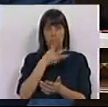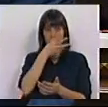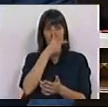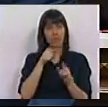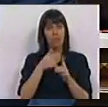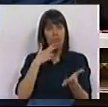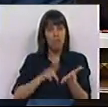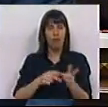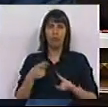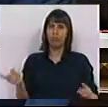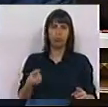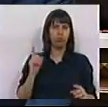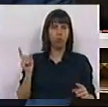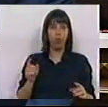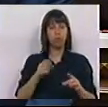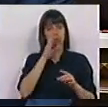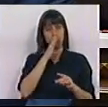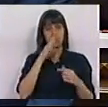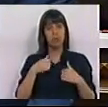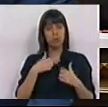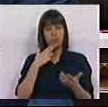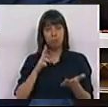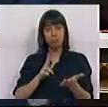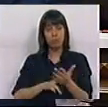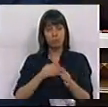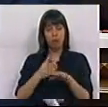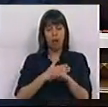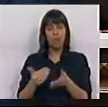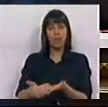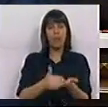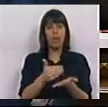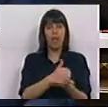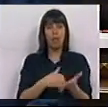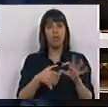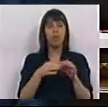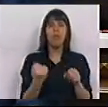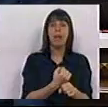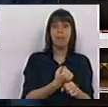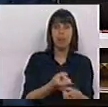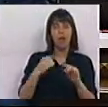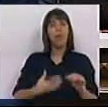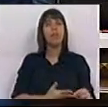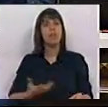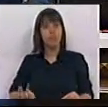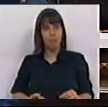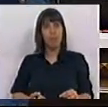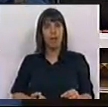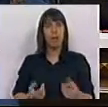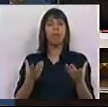Infelizmente, isso não é verdade se nós levarmos em consideração os dados sobre o emprego e sobre o desemprego.